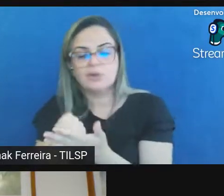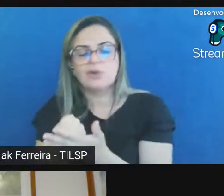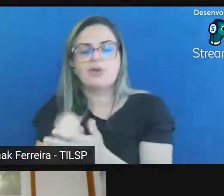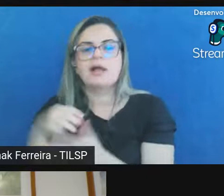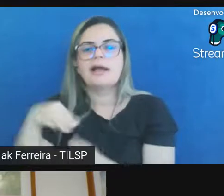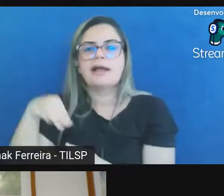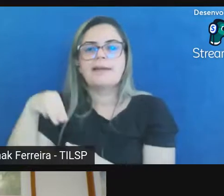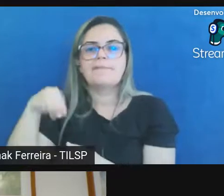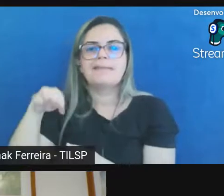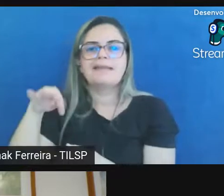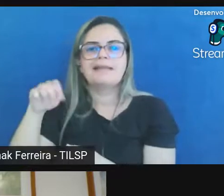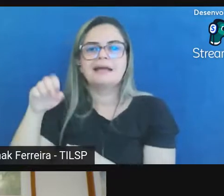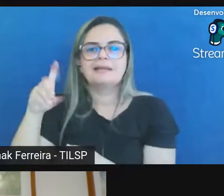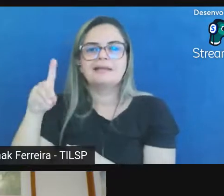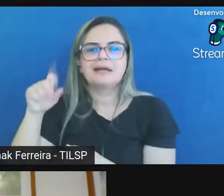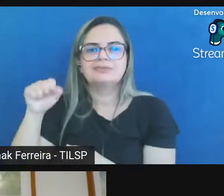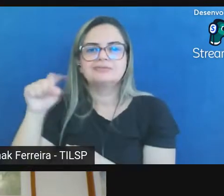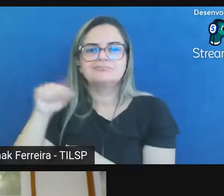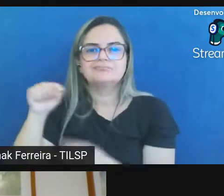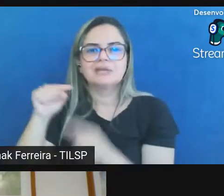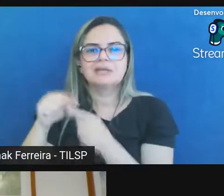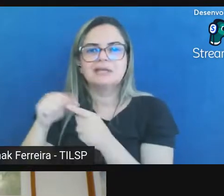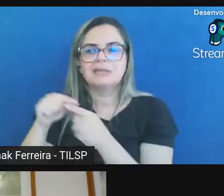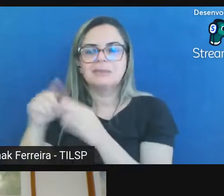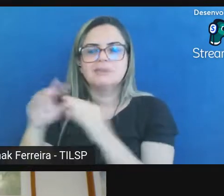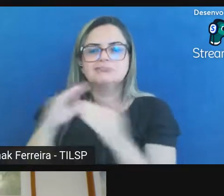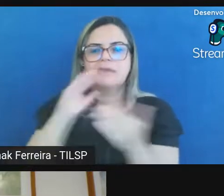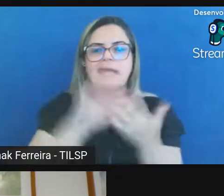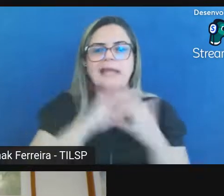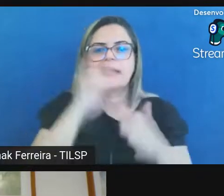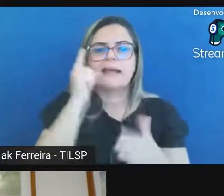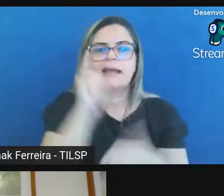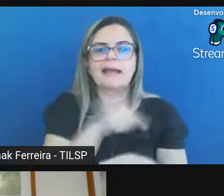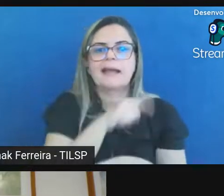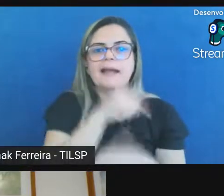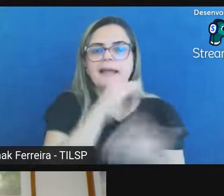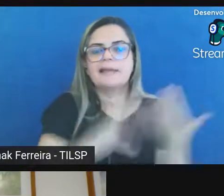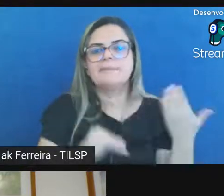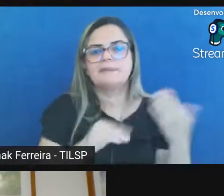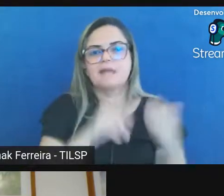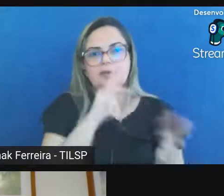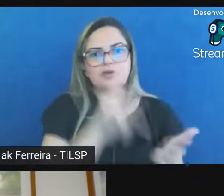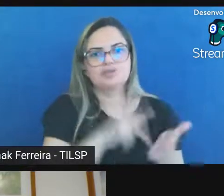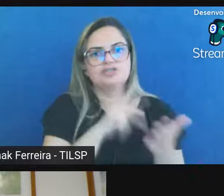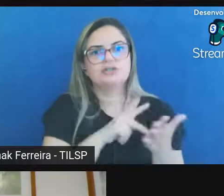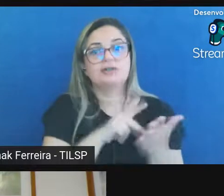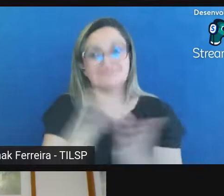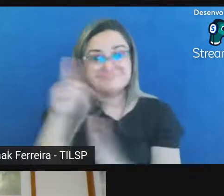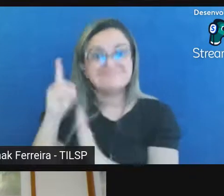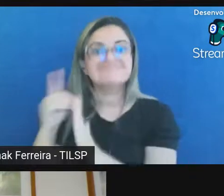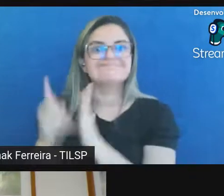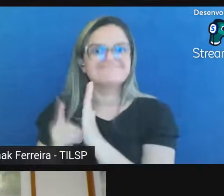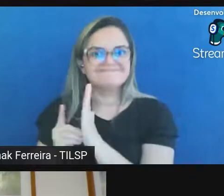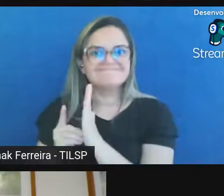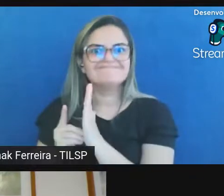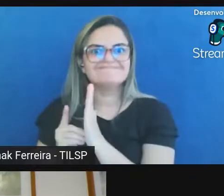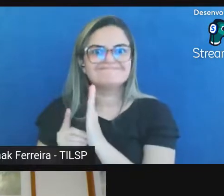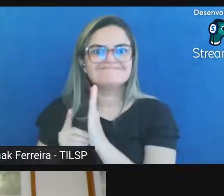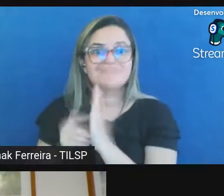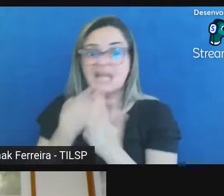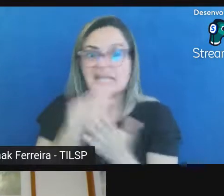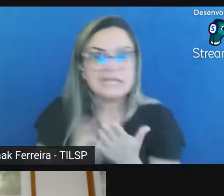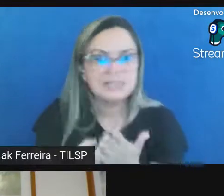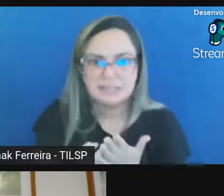e eliminar o original está no decreto está pasmem mas está no